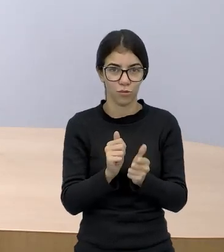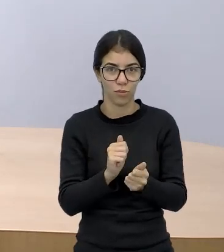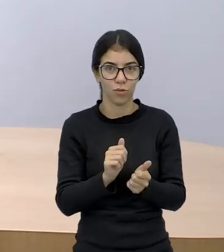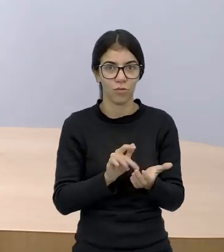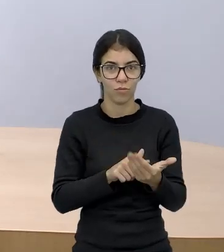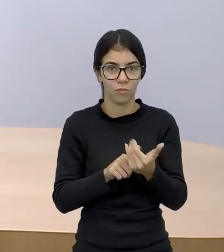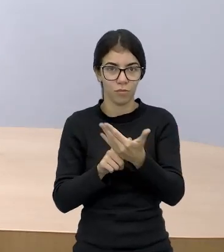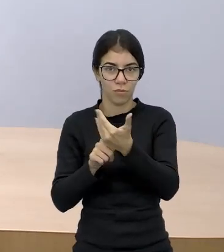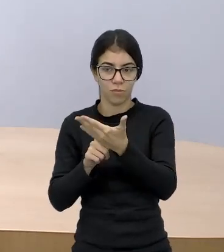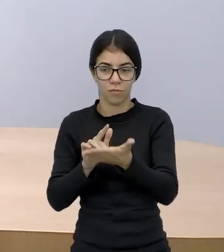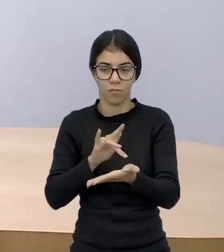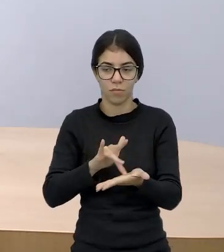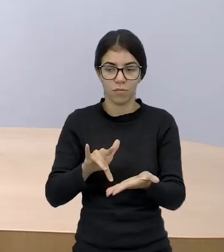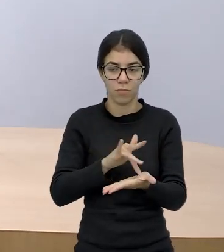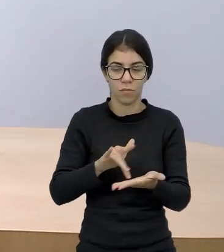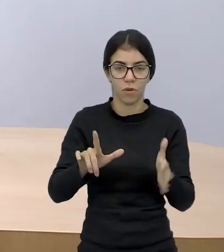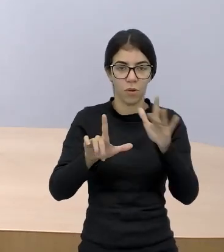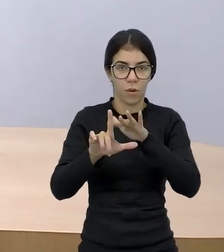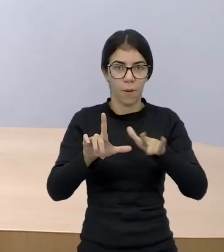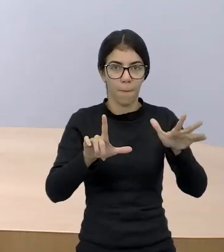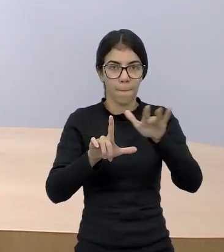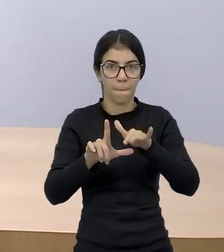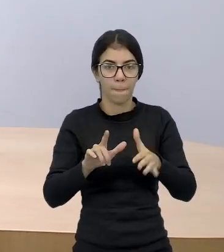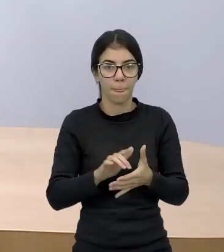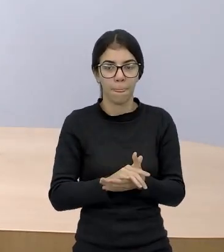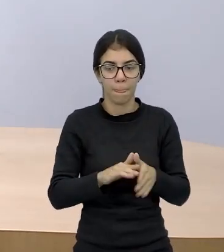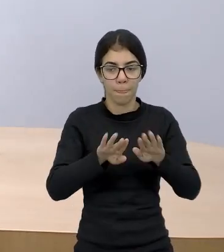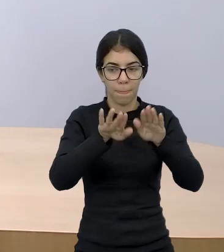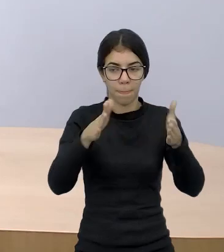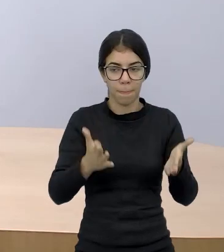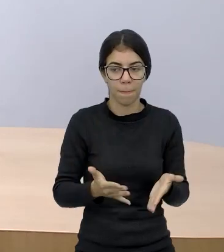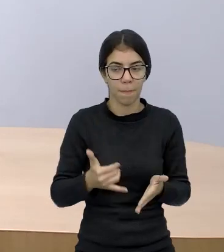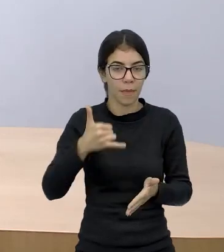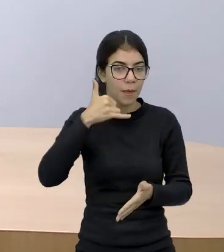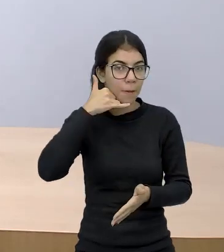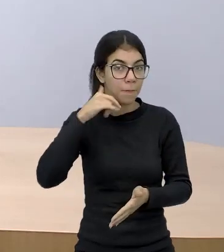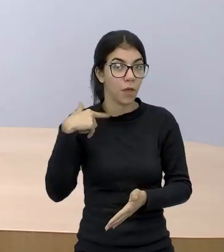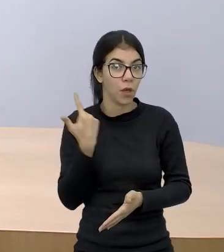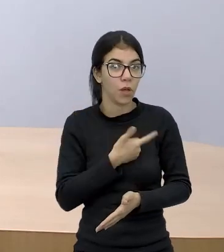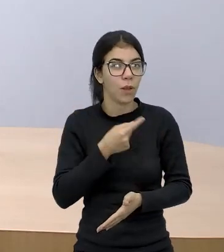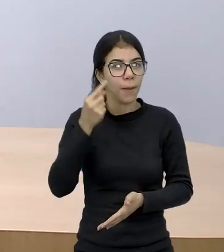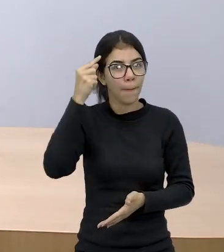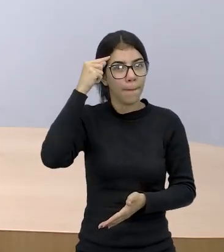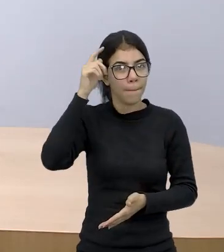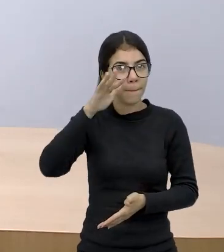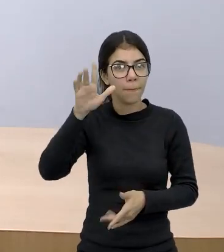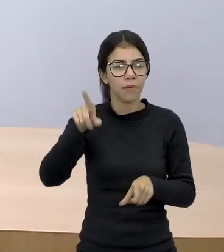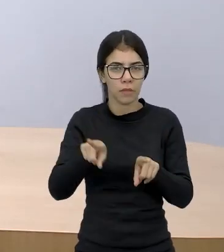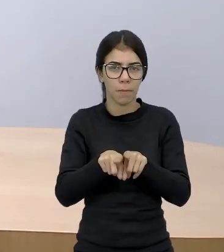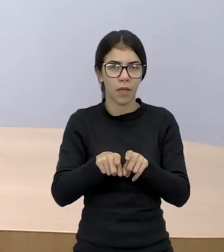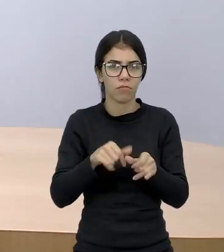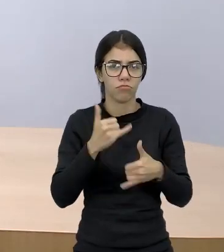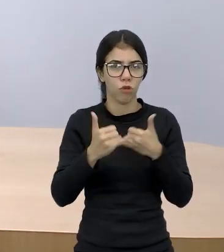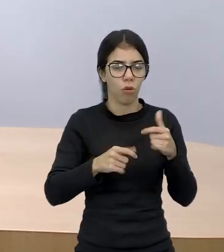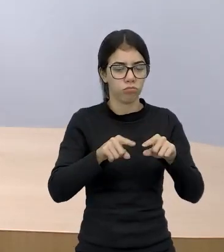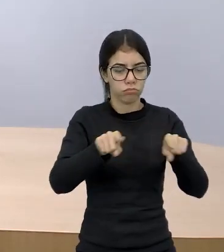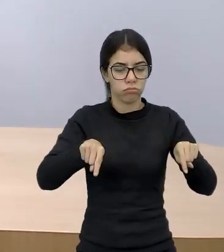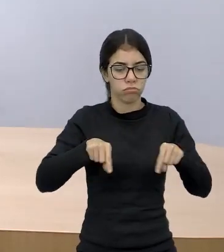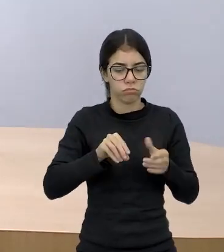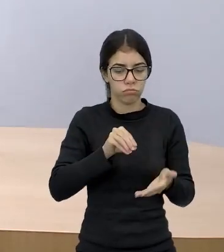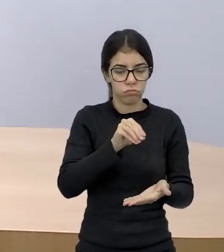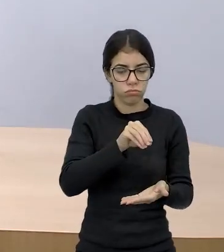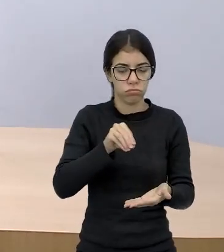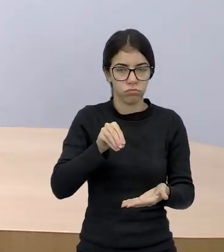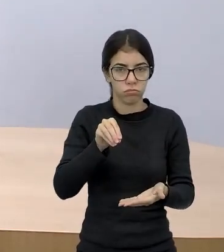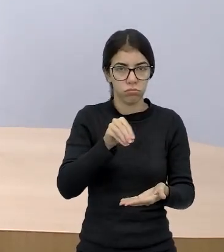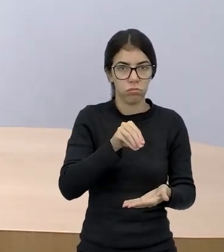consoles, computador, mobile, mas também a gente está levando em consideração jogos de tabuleiro, tá? E guarda isso aí que eu estou falando